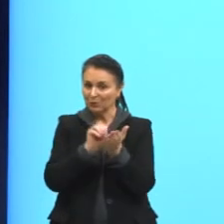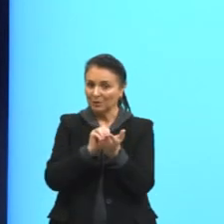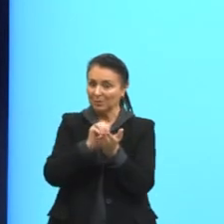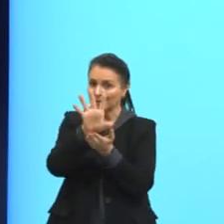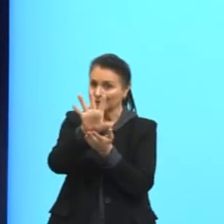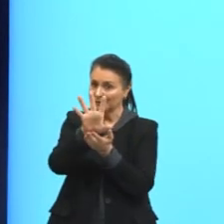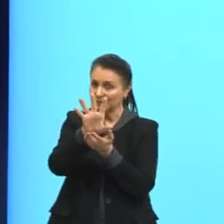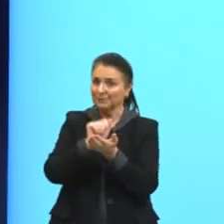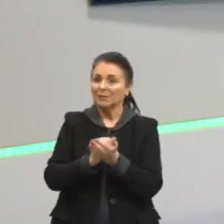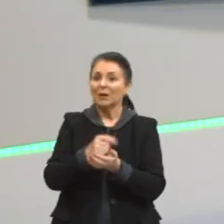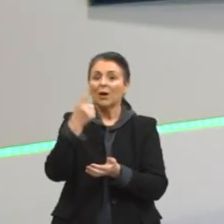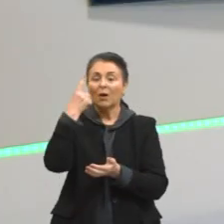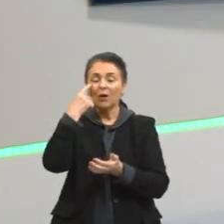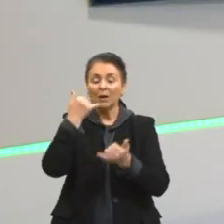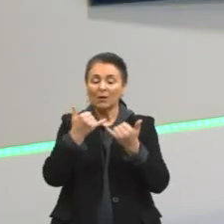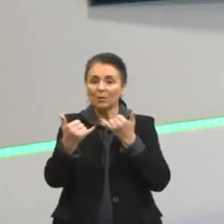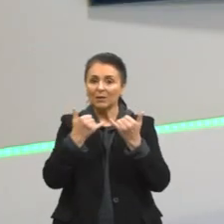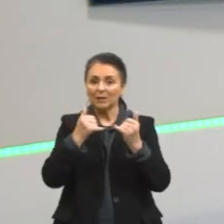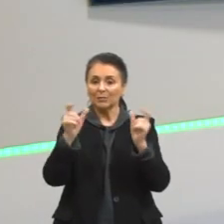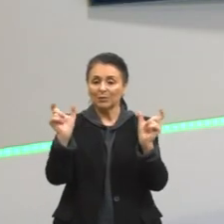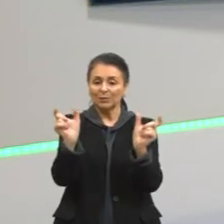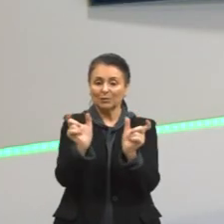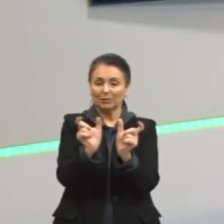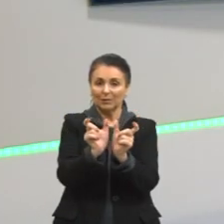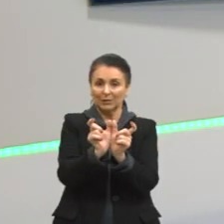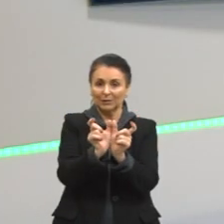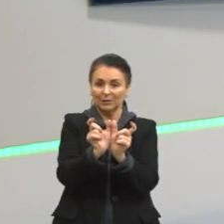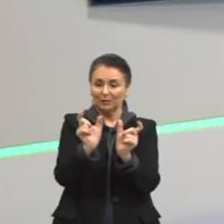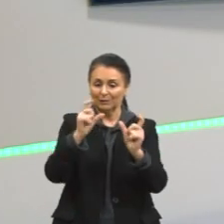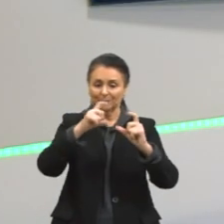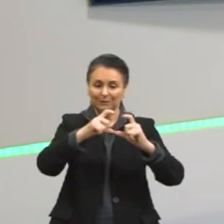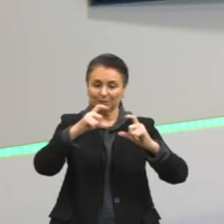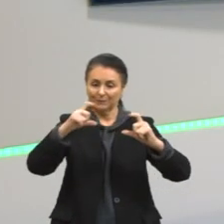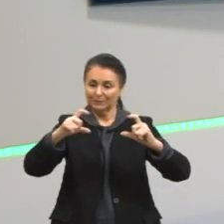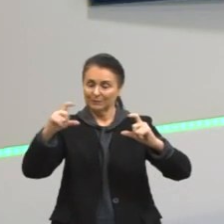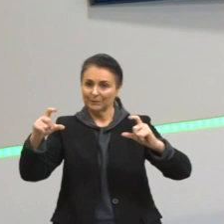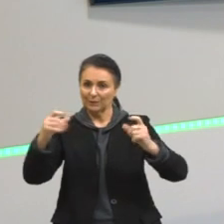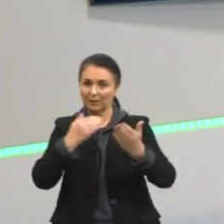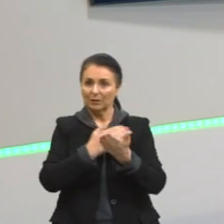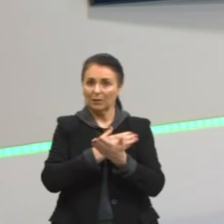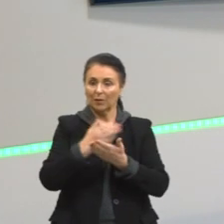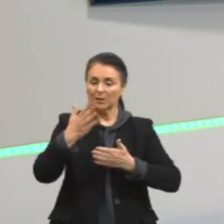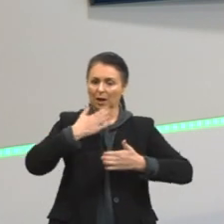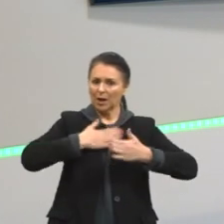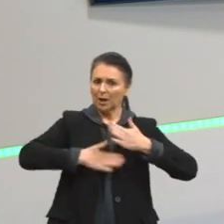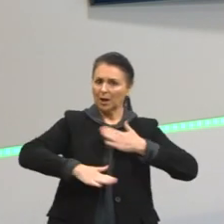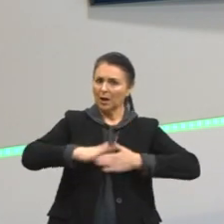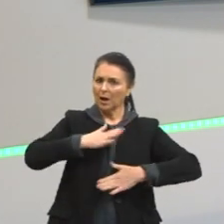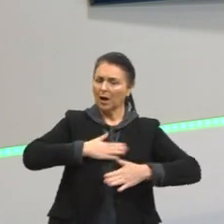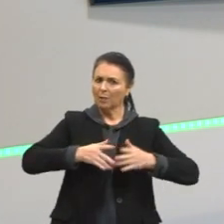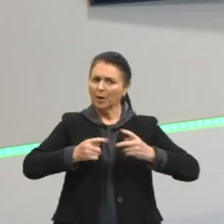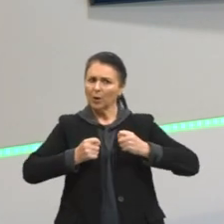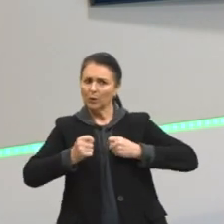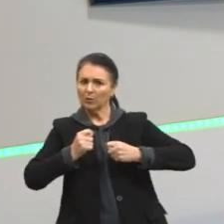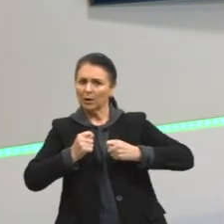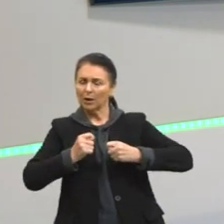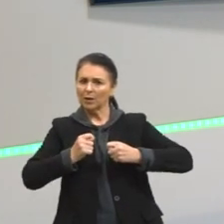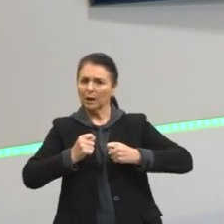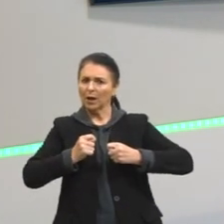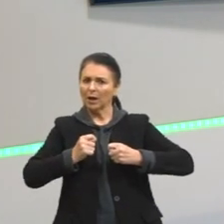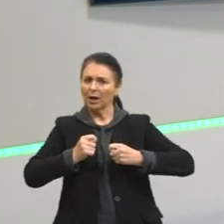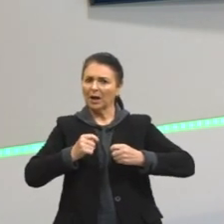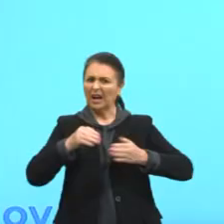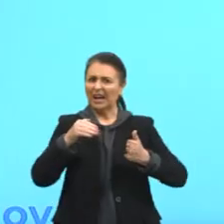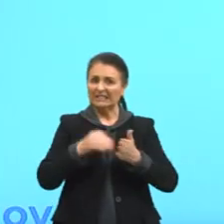Olhem ali o exemplo do quadrinho abaixo. A gente tem inicialmente calma, depois controlada, até o ponto de